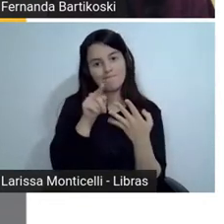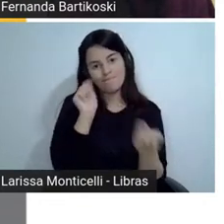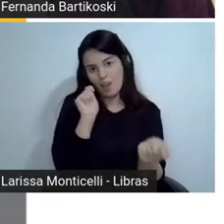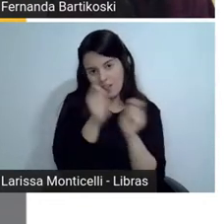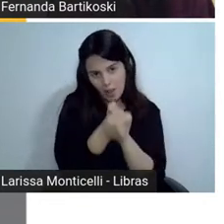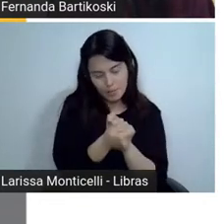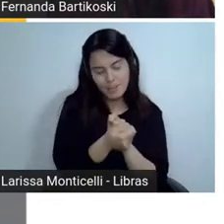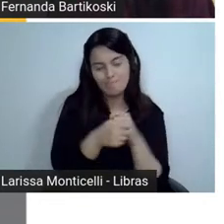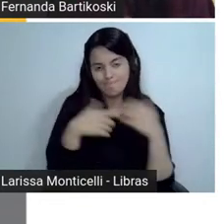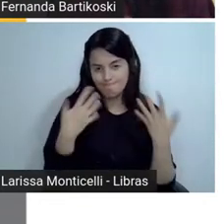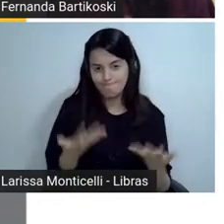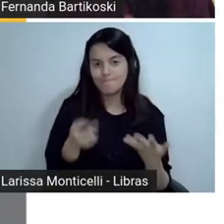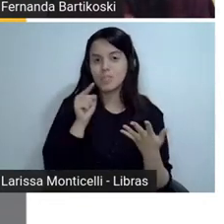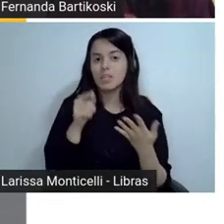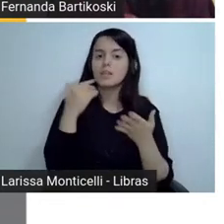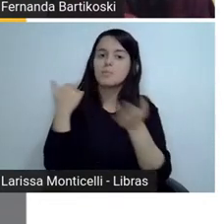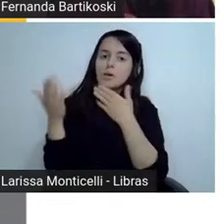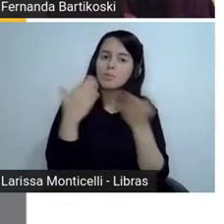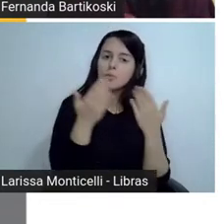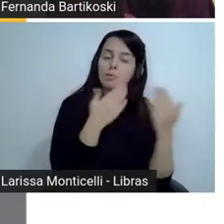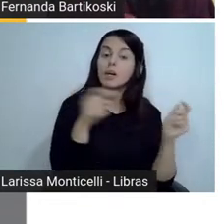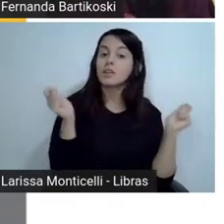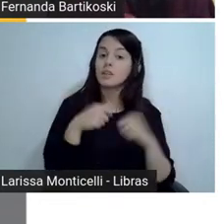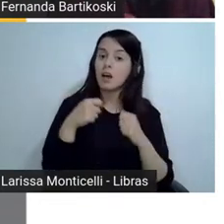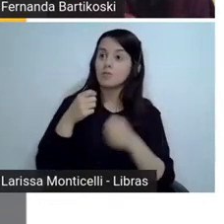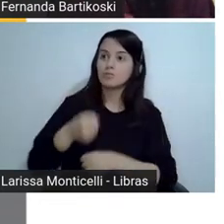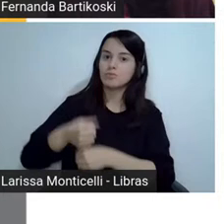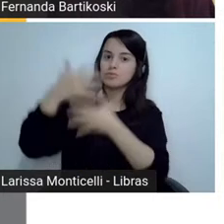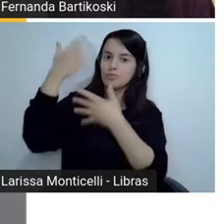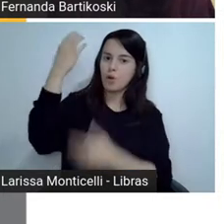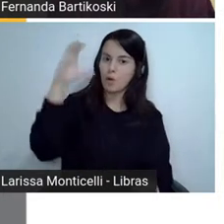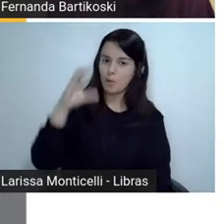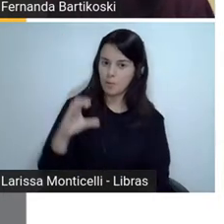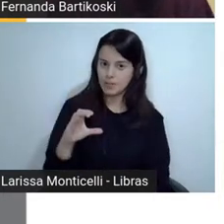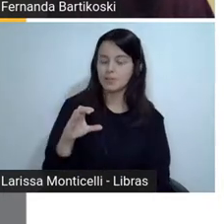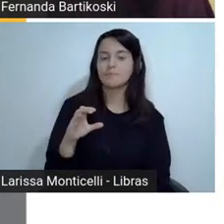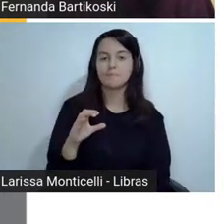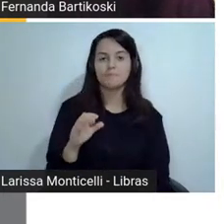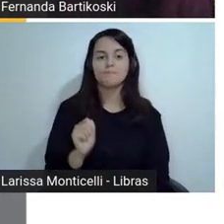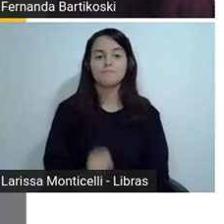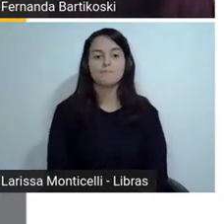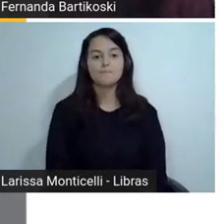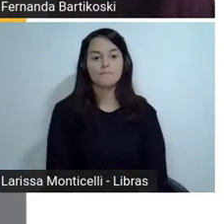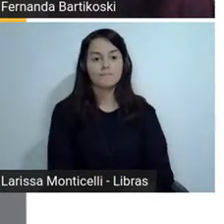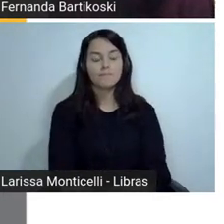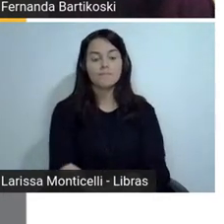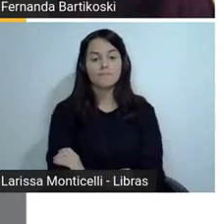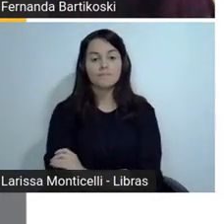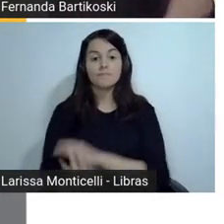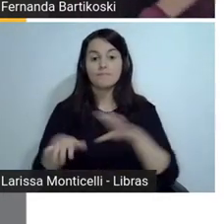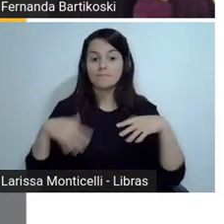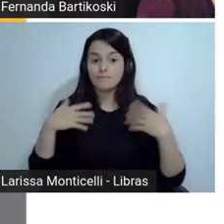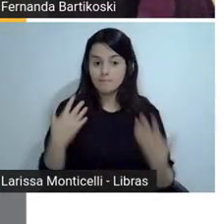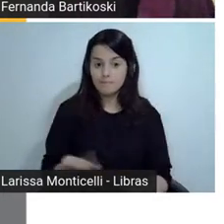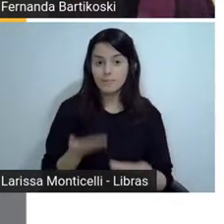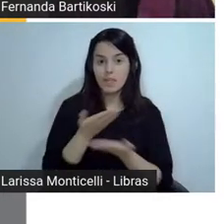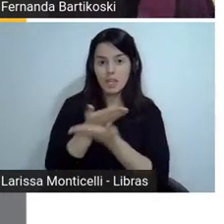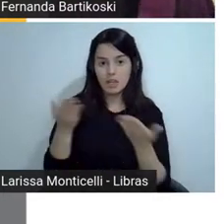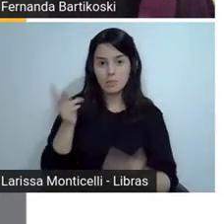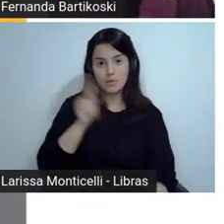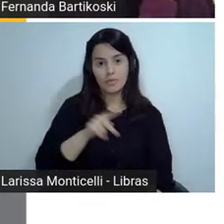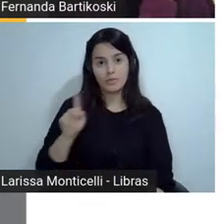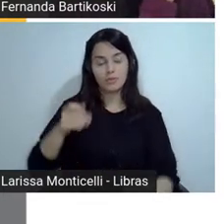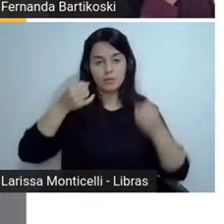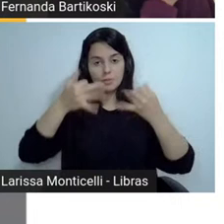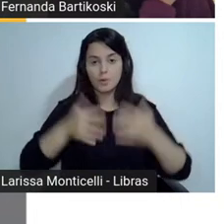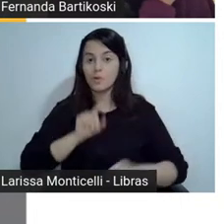um pouquinho sobre isso e vocês podem ir comentando conosco no chat, né? Então, eles defendem que letrar